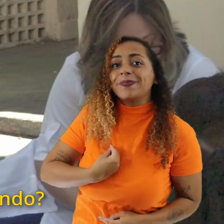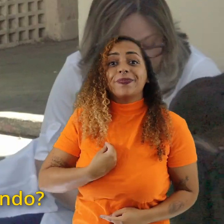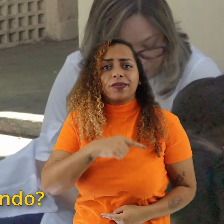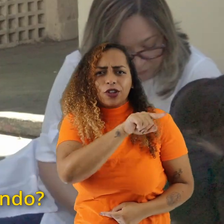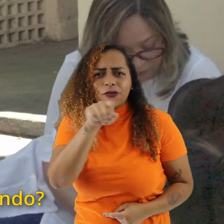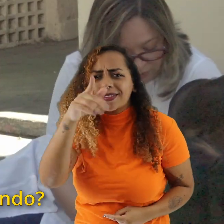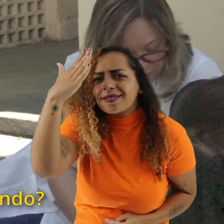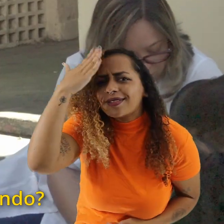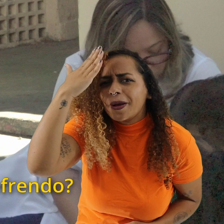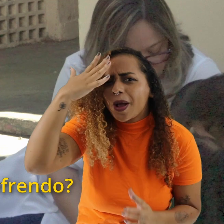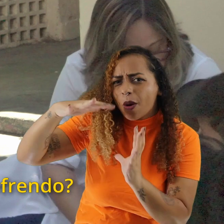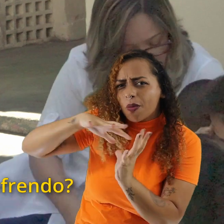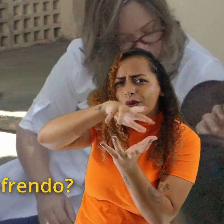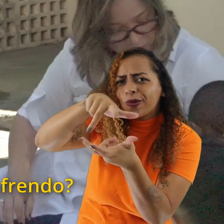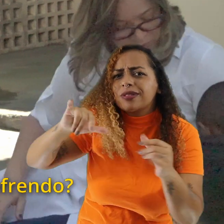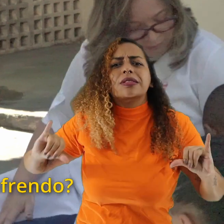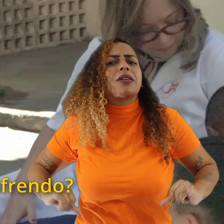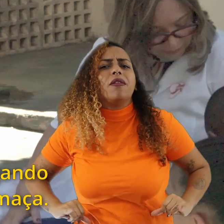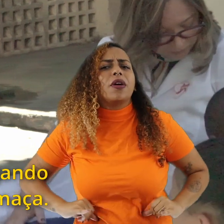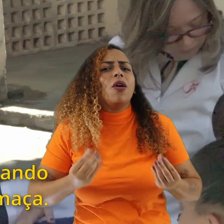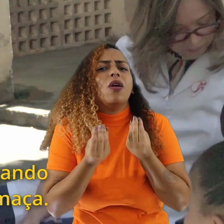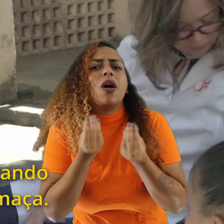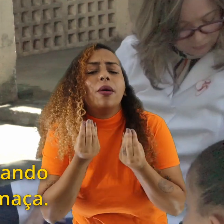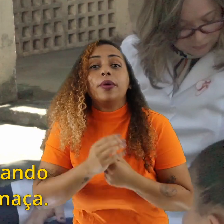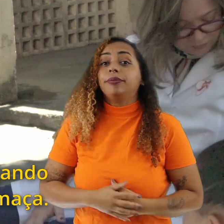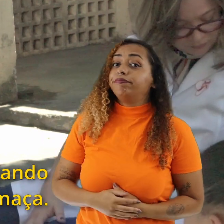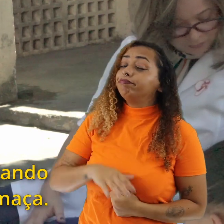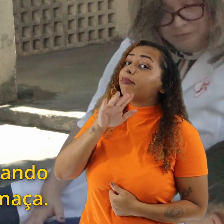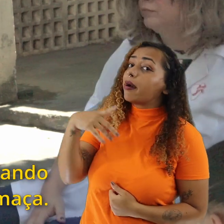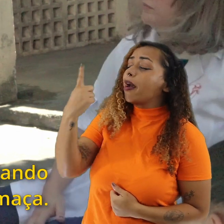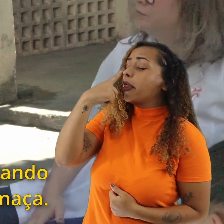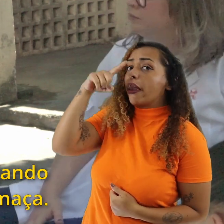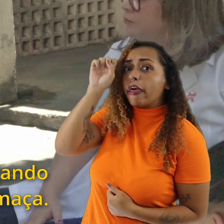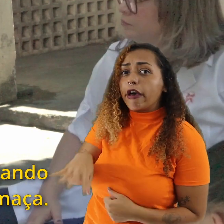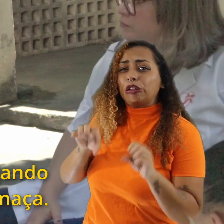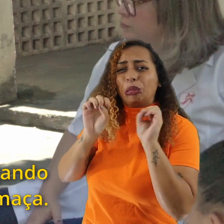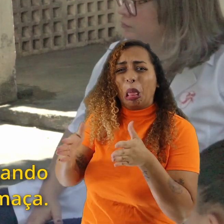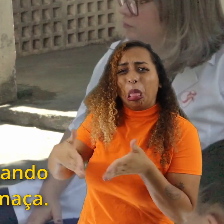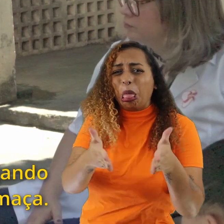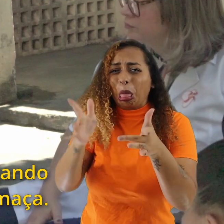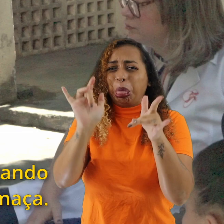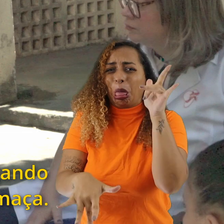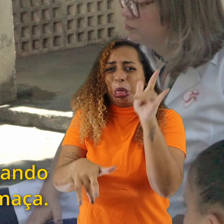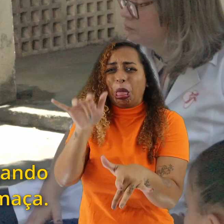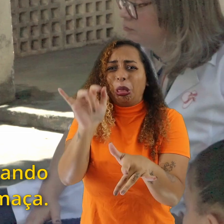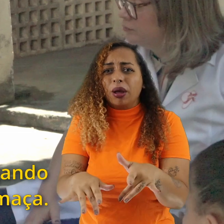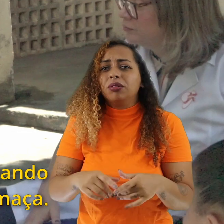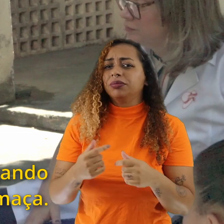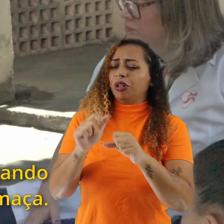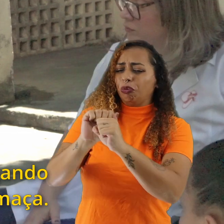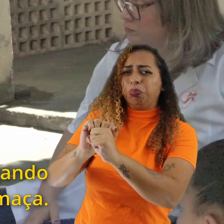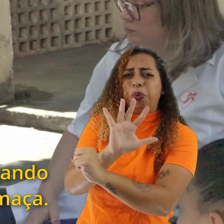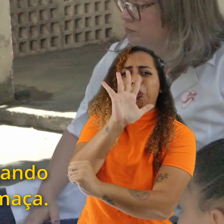que o nosso planeta está sofrendo? Como é que o planeta está sofrendo? Porque eu sou solucionista jogando lixo no mar, fumaça,